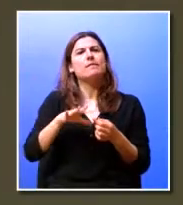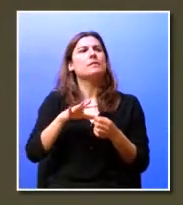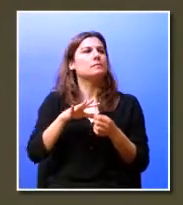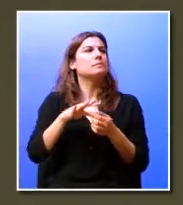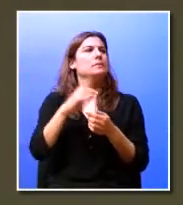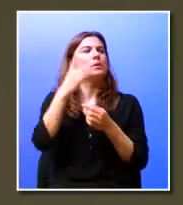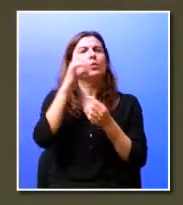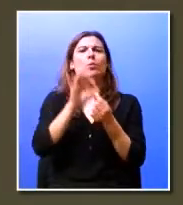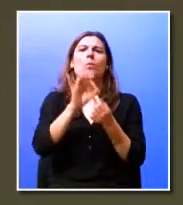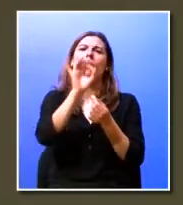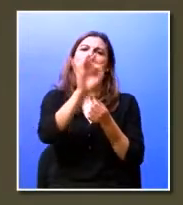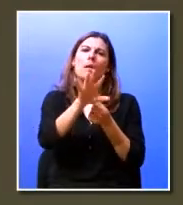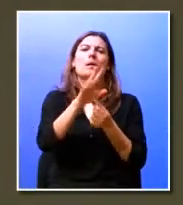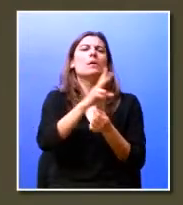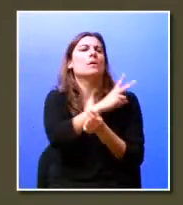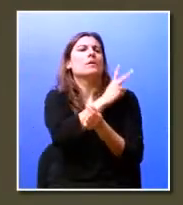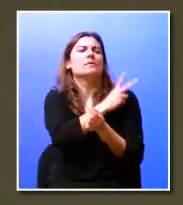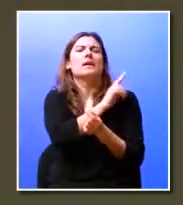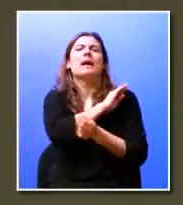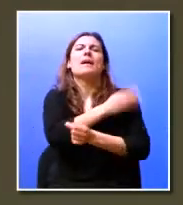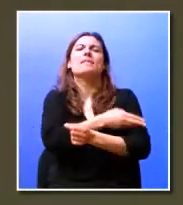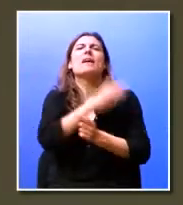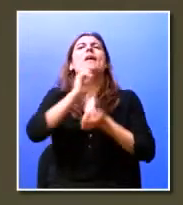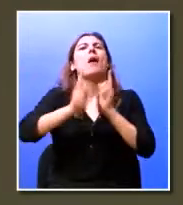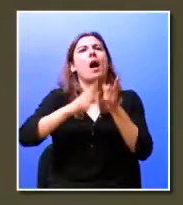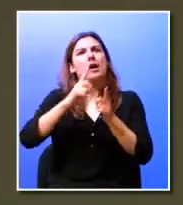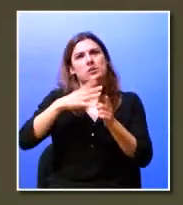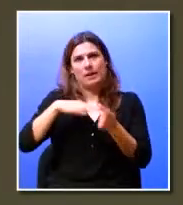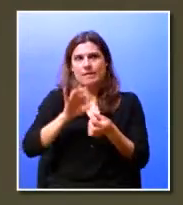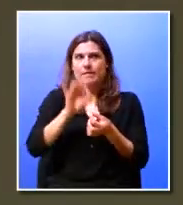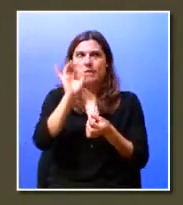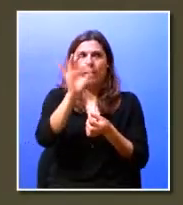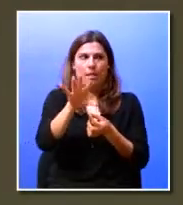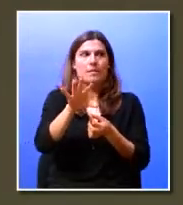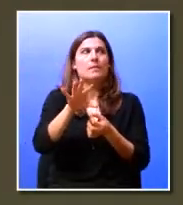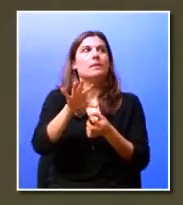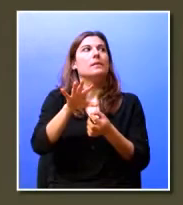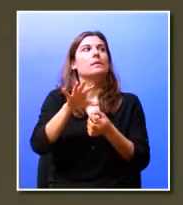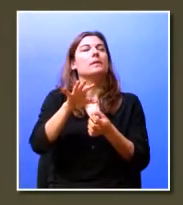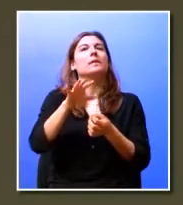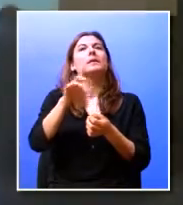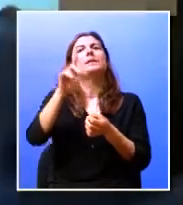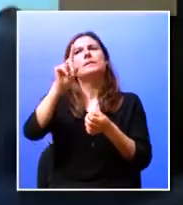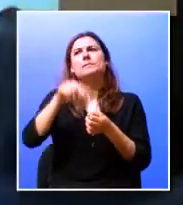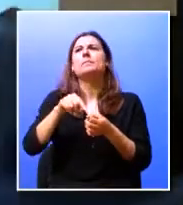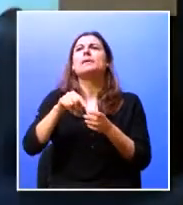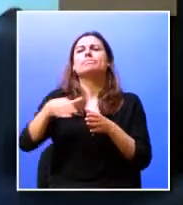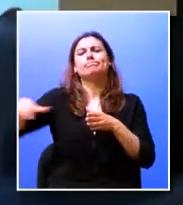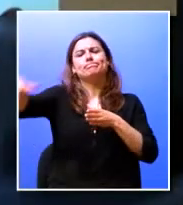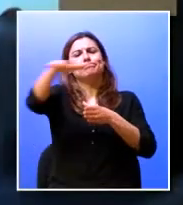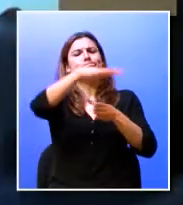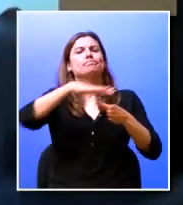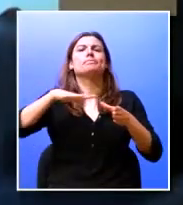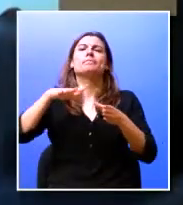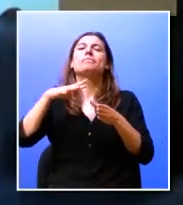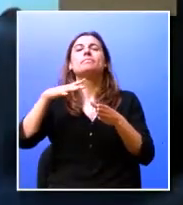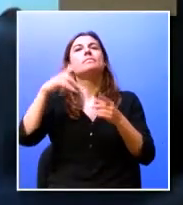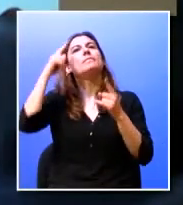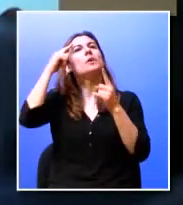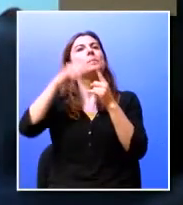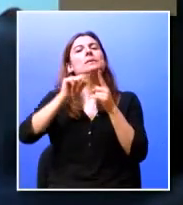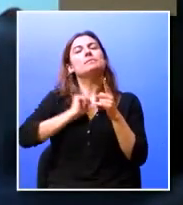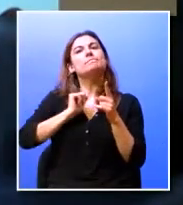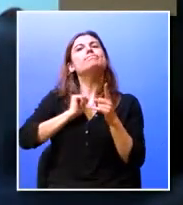pequena nota sobre aquilo que é a Universidade de Aveiro e aquilo que é o mote do nosso campus que é algo que nós